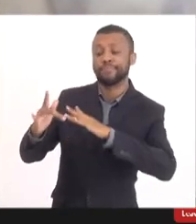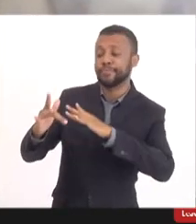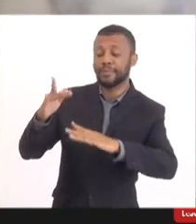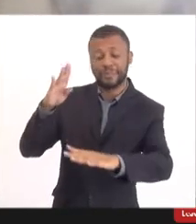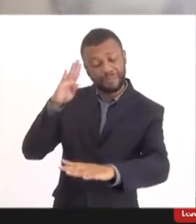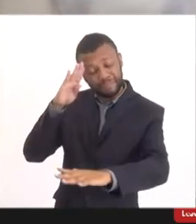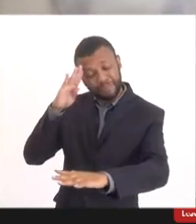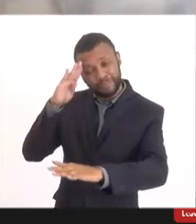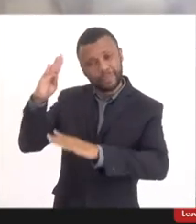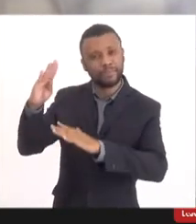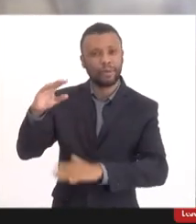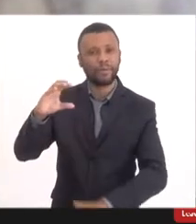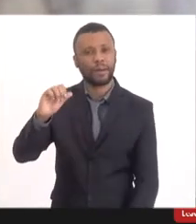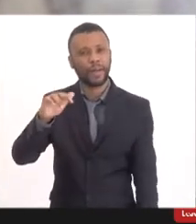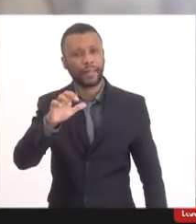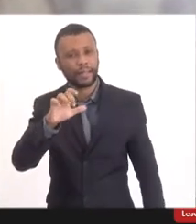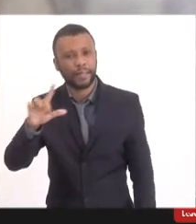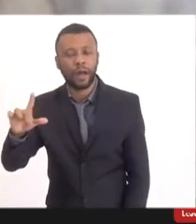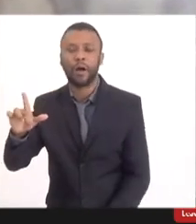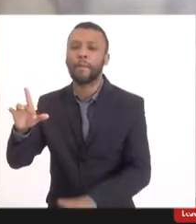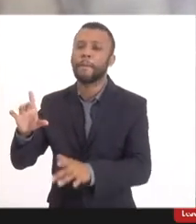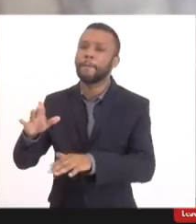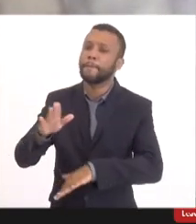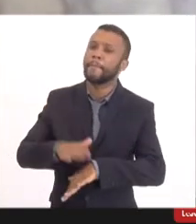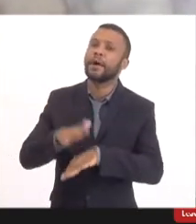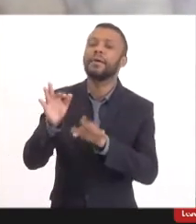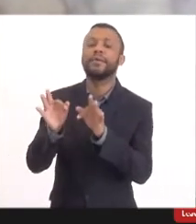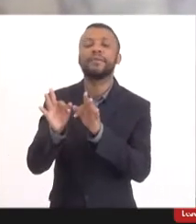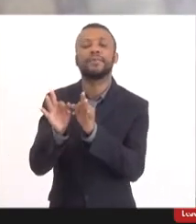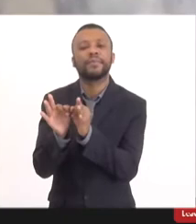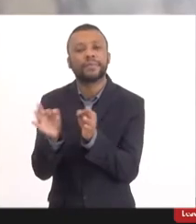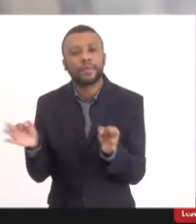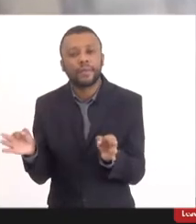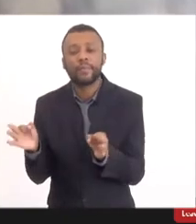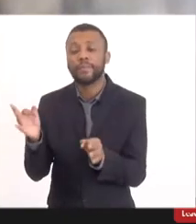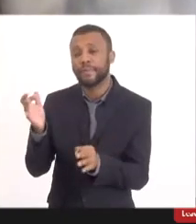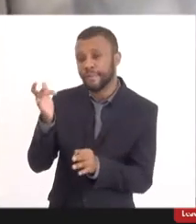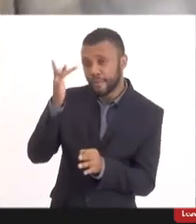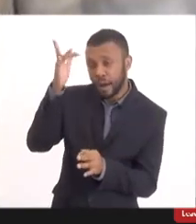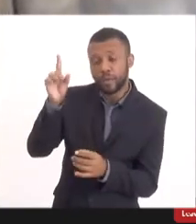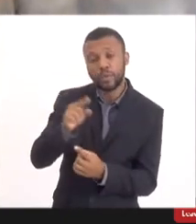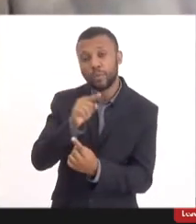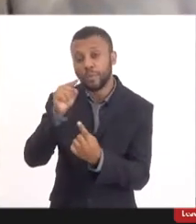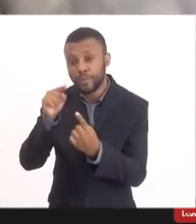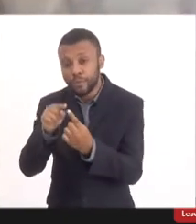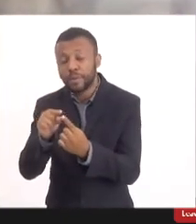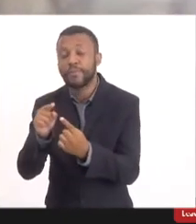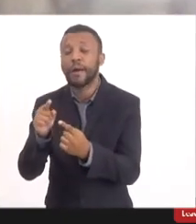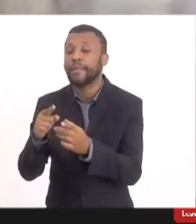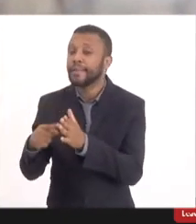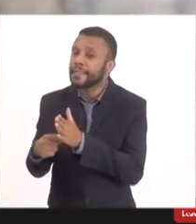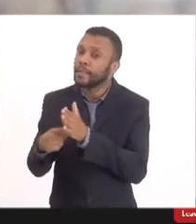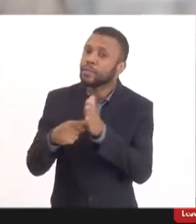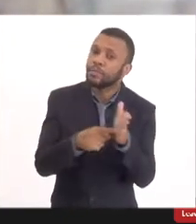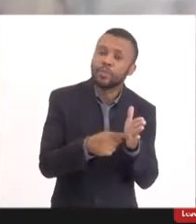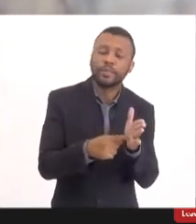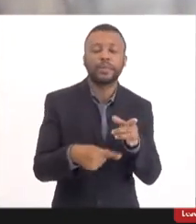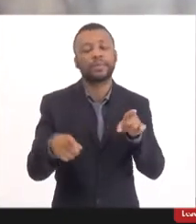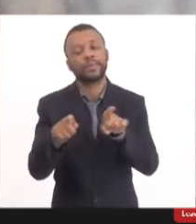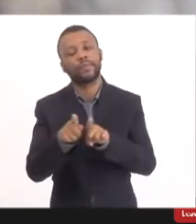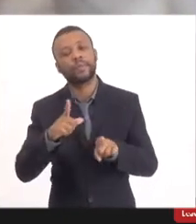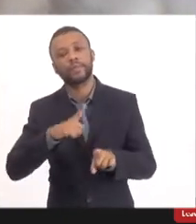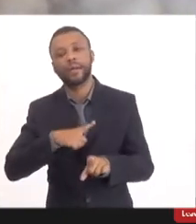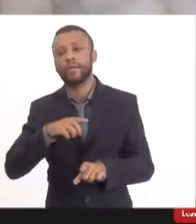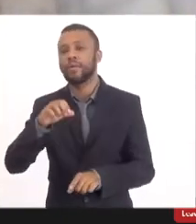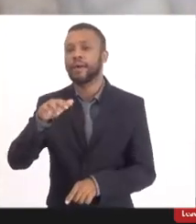acessível para a população para fazer denúncias e existe um canal de falha conosco que a população pode fazer relatos